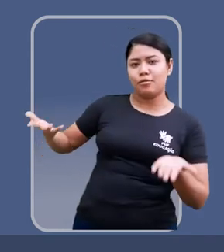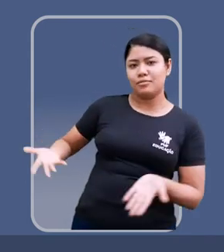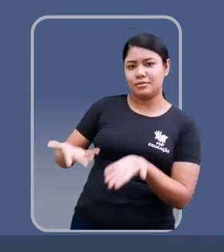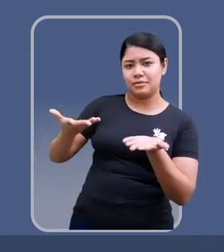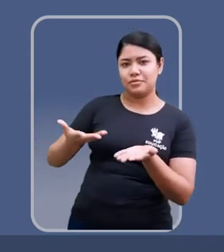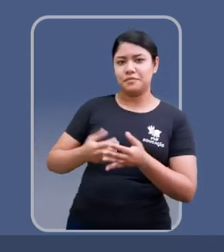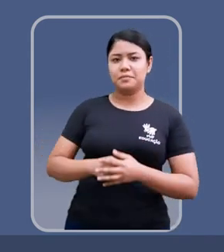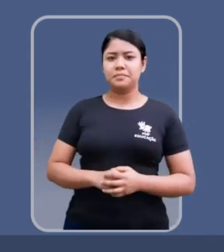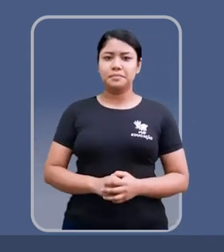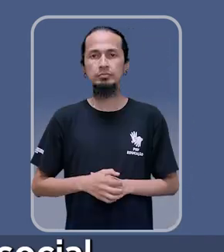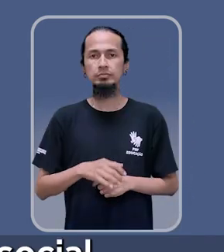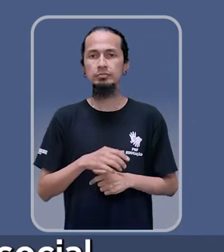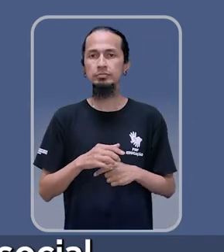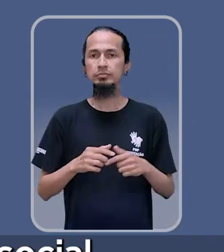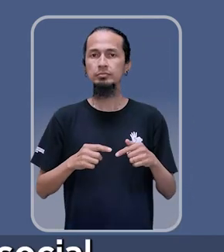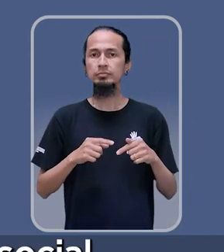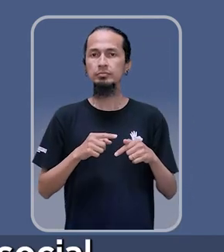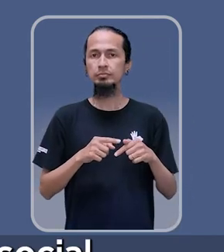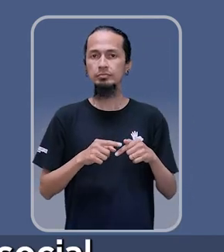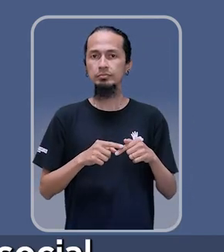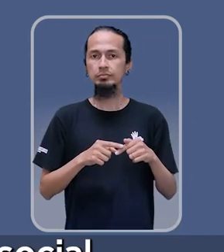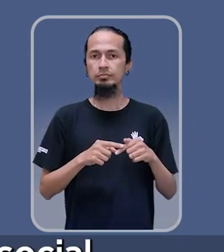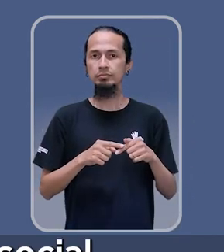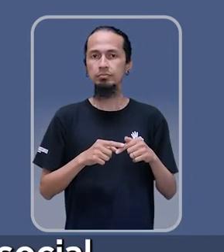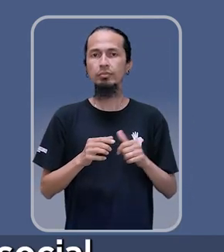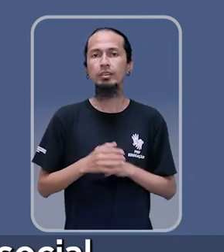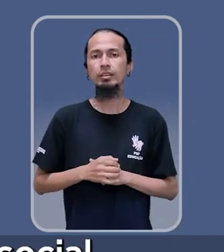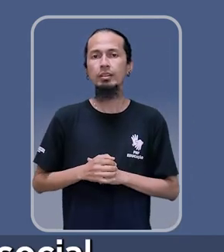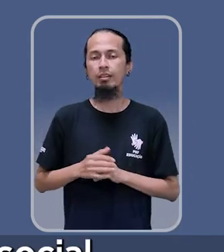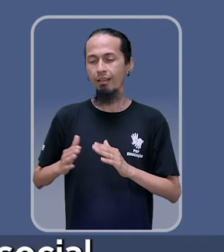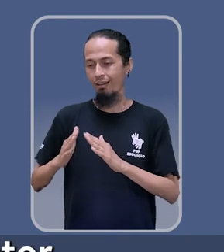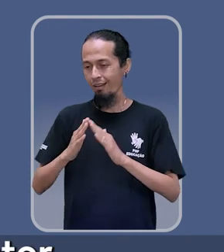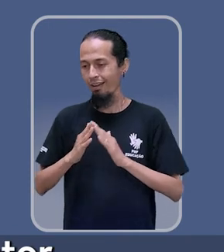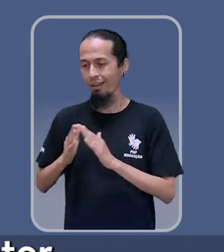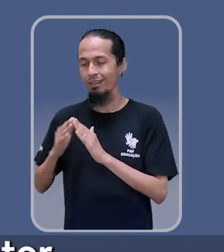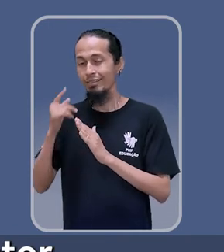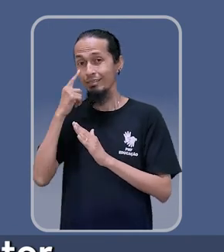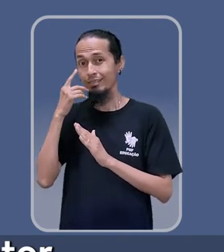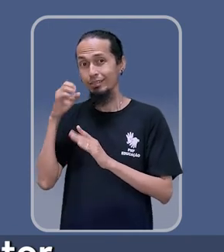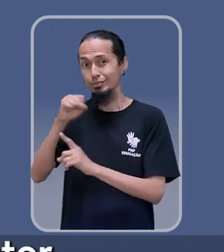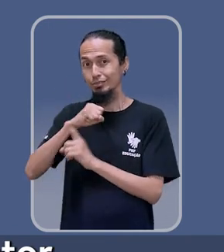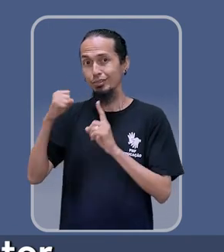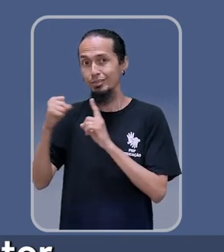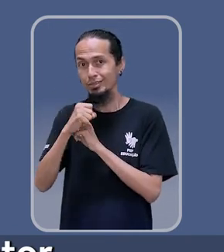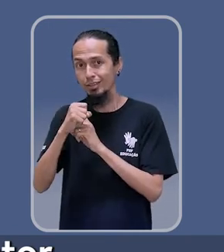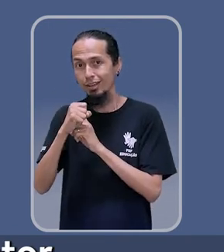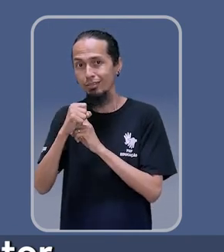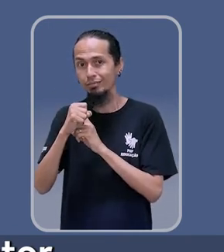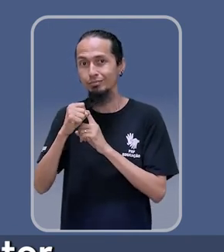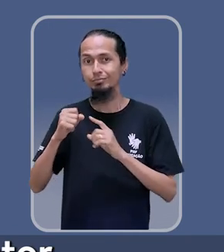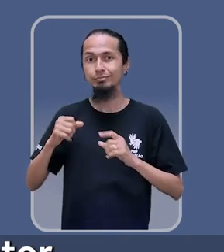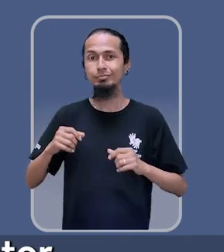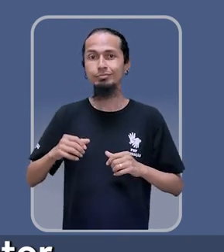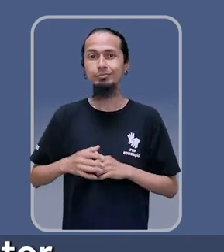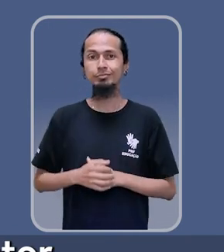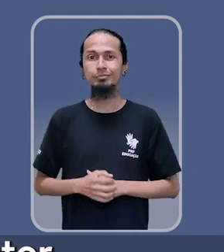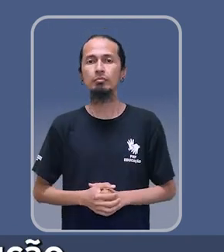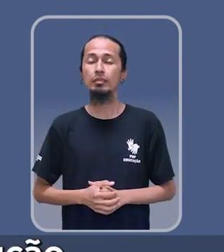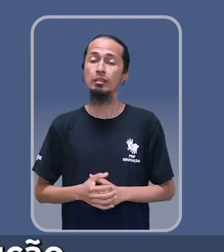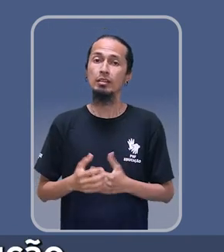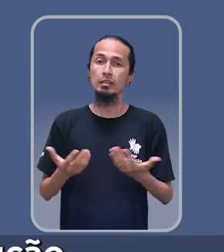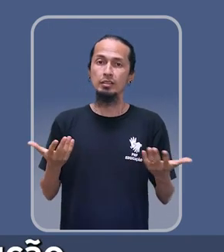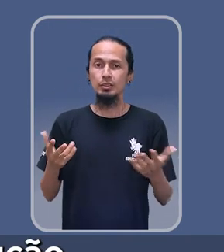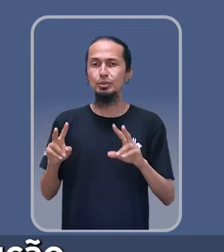incentivos e trocas. Favorecer as moradias de interesse social é o sétimo pilar da revisão do plano diretor.